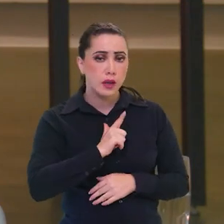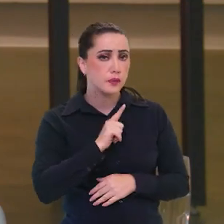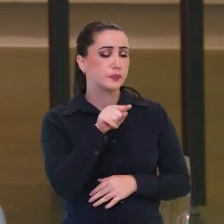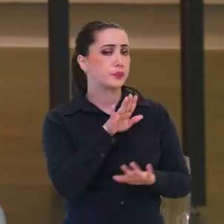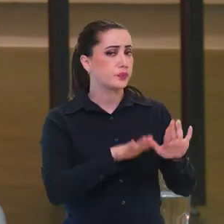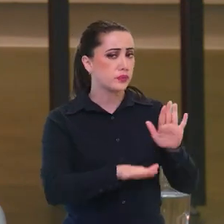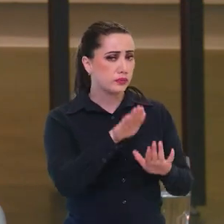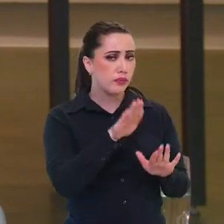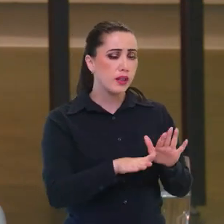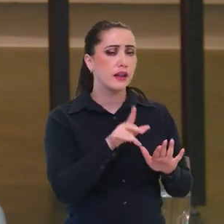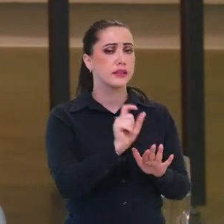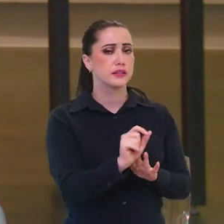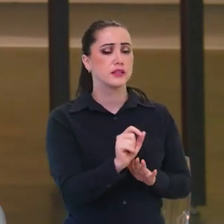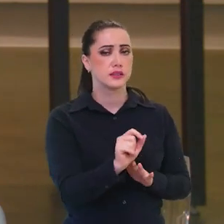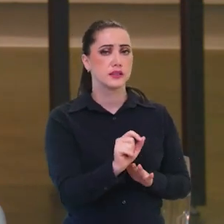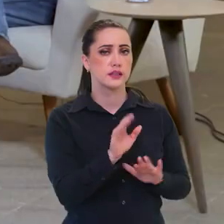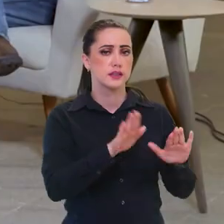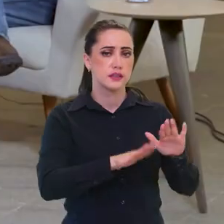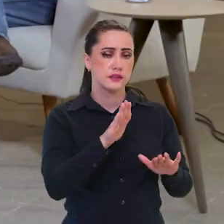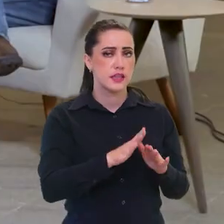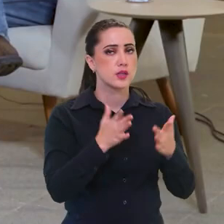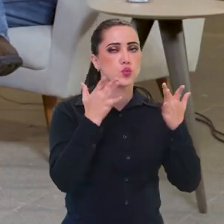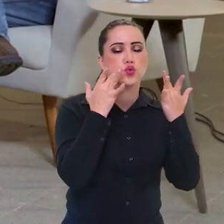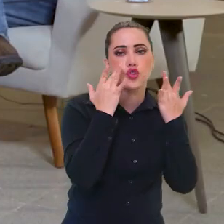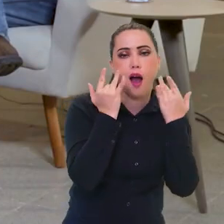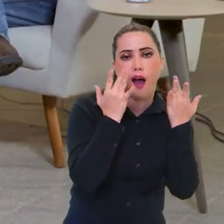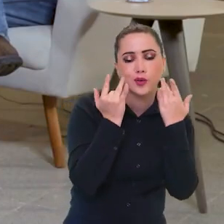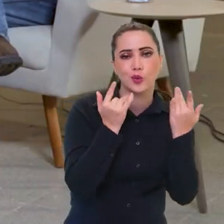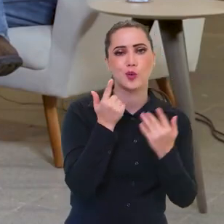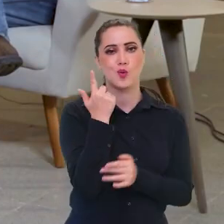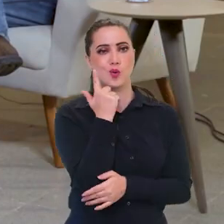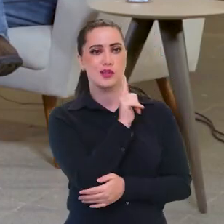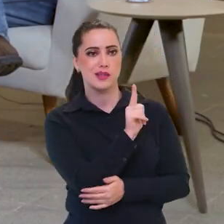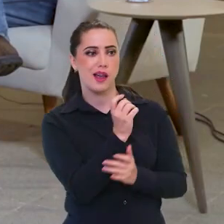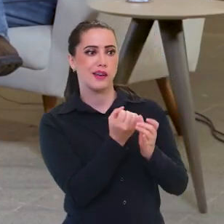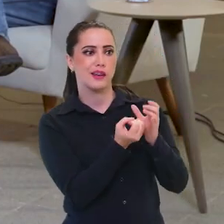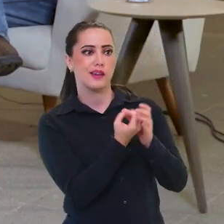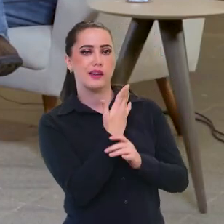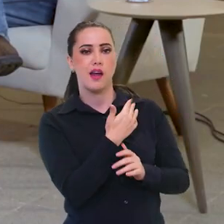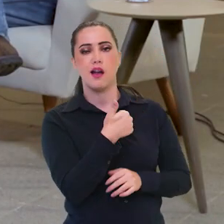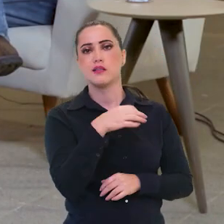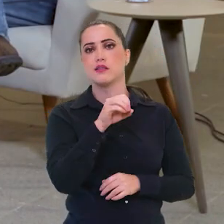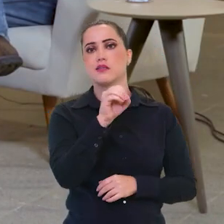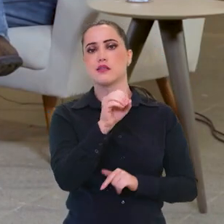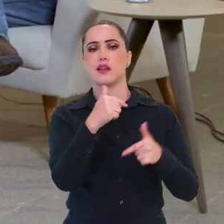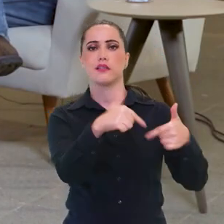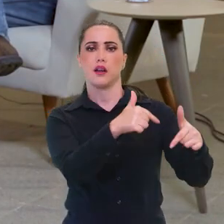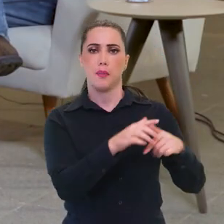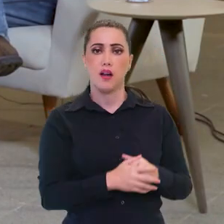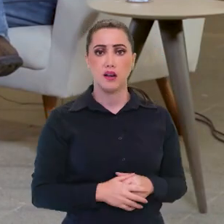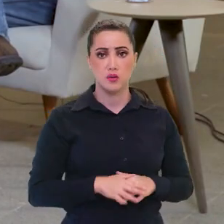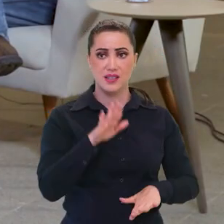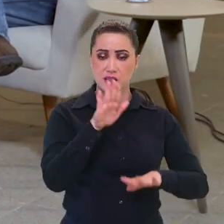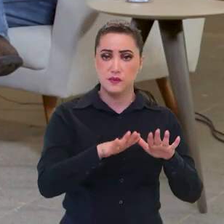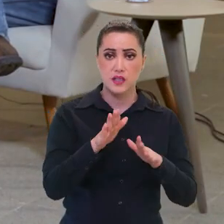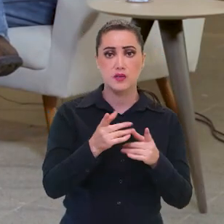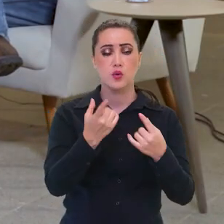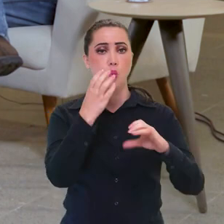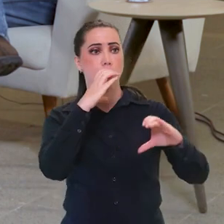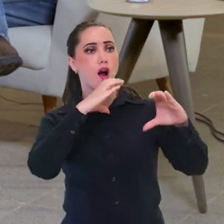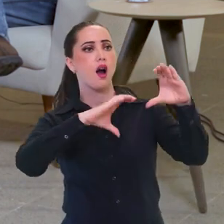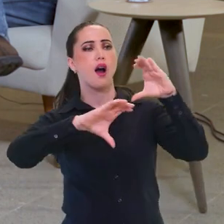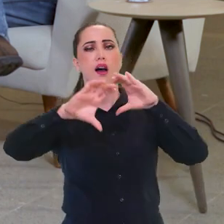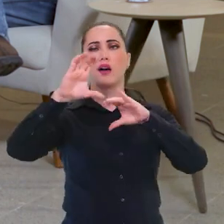contempla? Às vezes, uma peça de teatro contempla, emprega 100 pessoas. Um musical